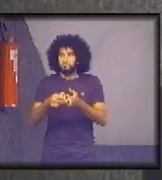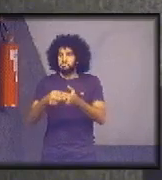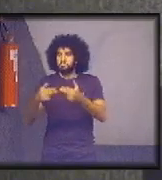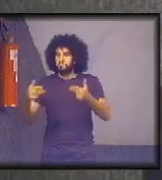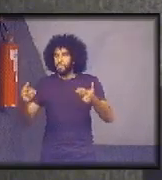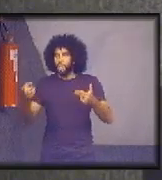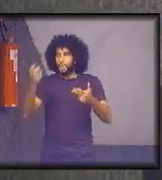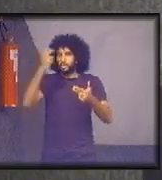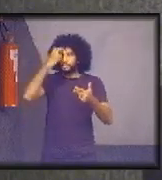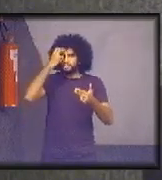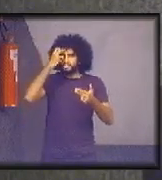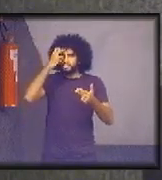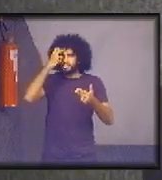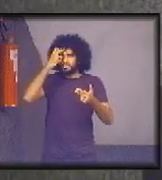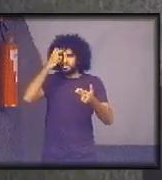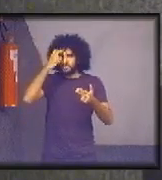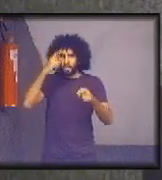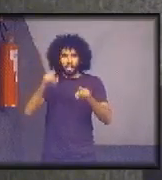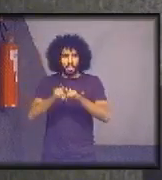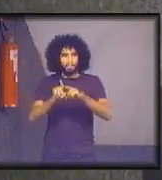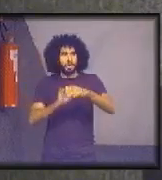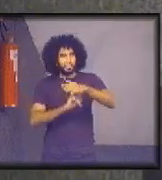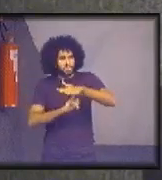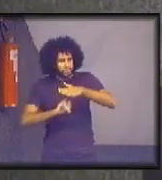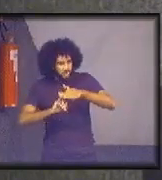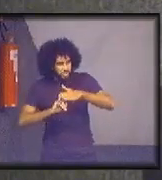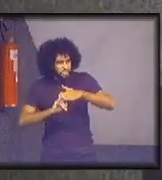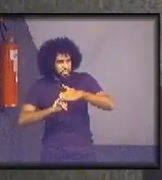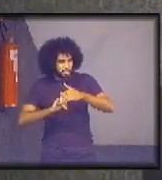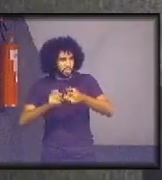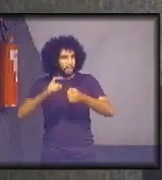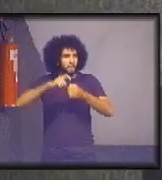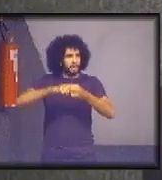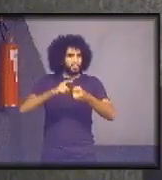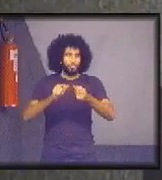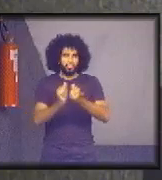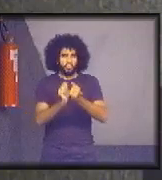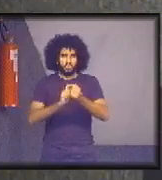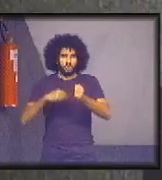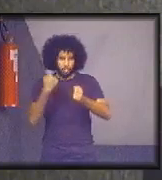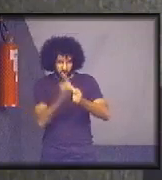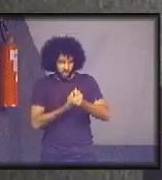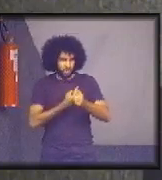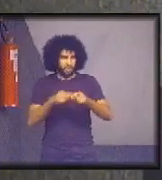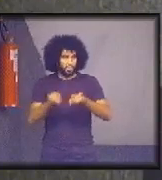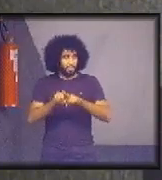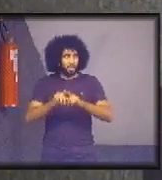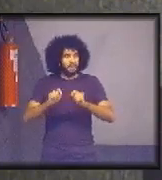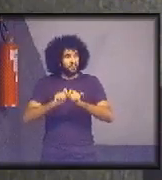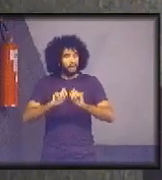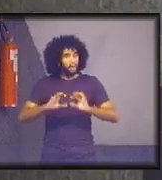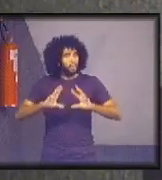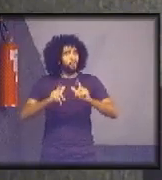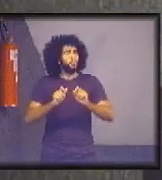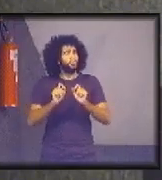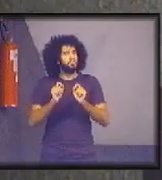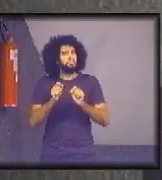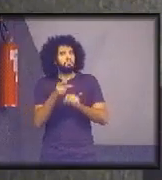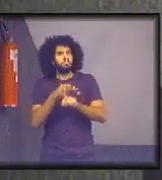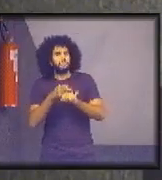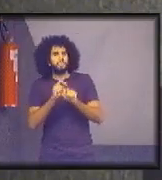de envolver também instituições em parceria conosco e de fazer tudo isso buscando